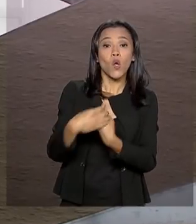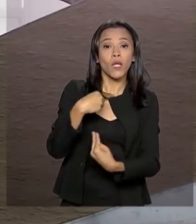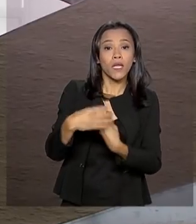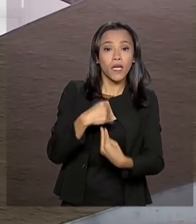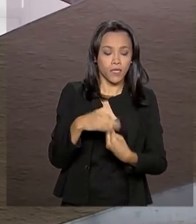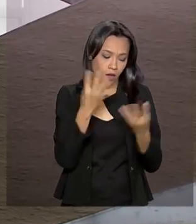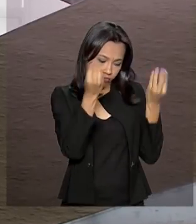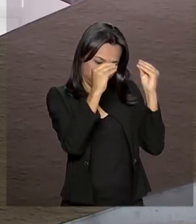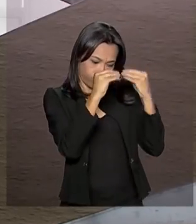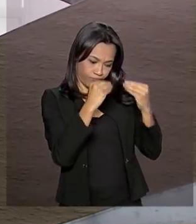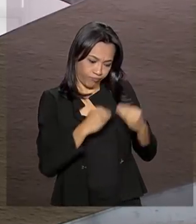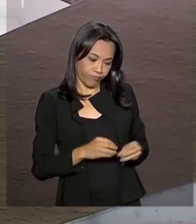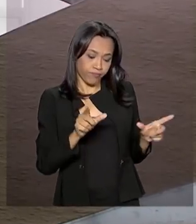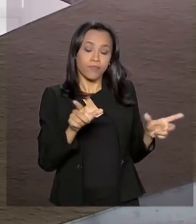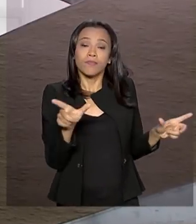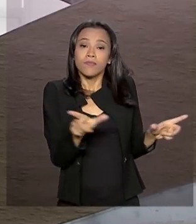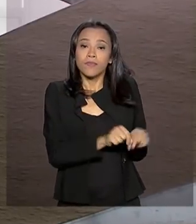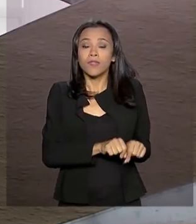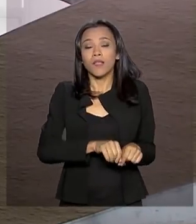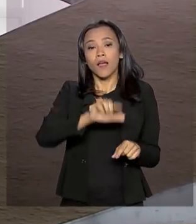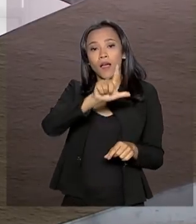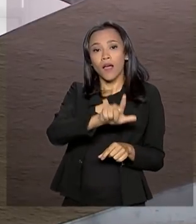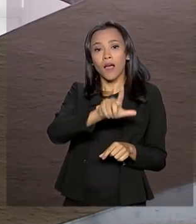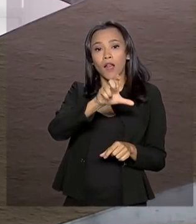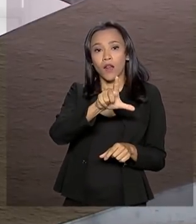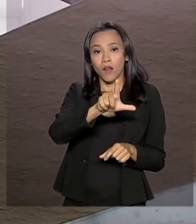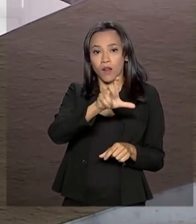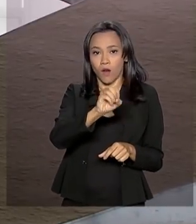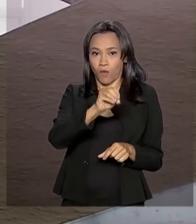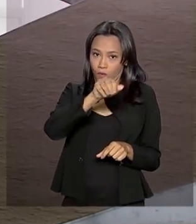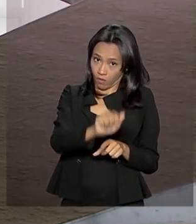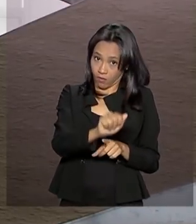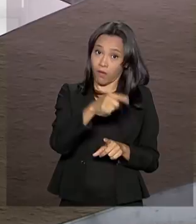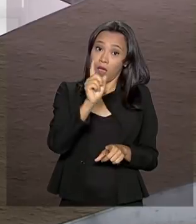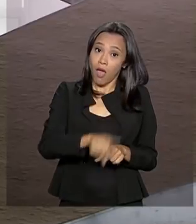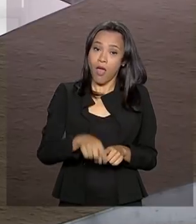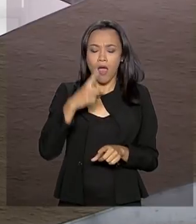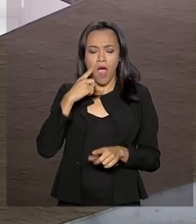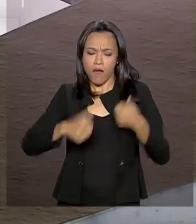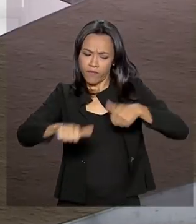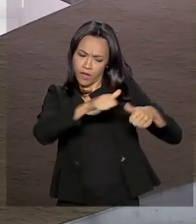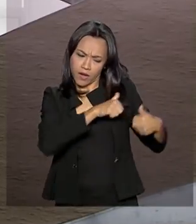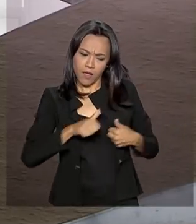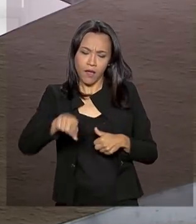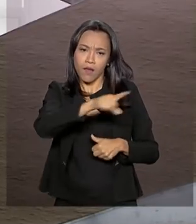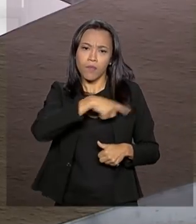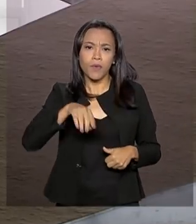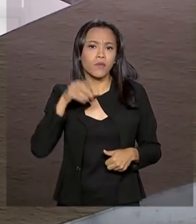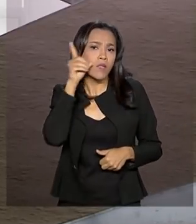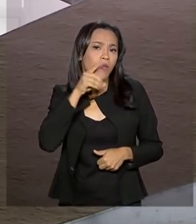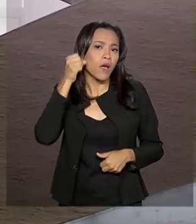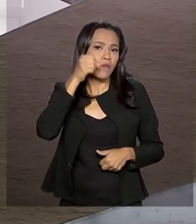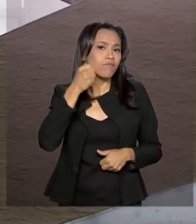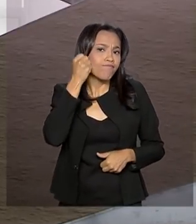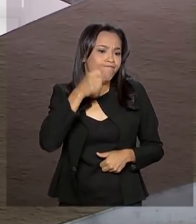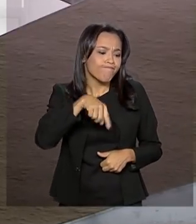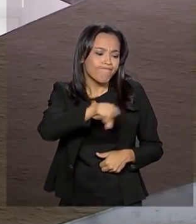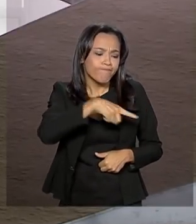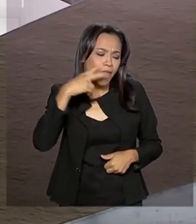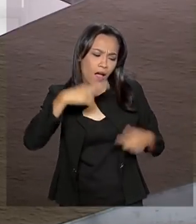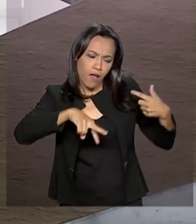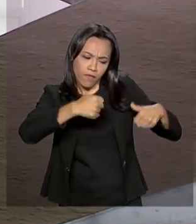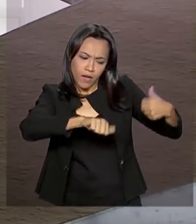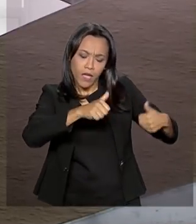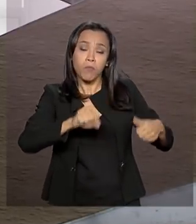elaboração da Lei Orçamentária Anual. O projeto deve ser analisado pelos parlamentares que podem sugerir mudanças ao